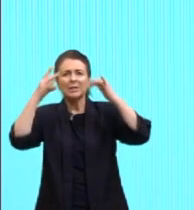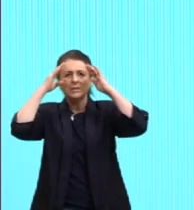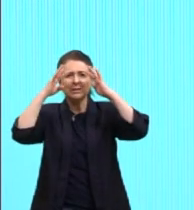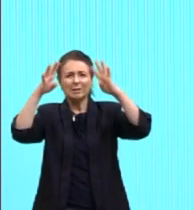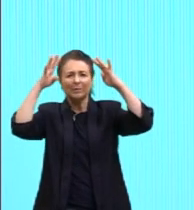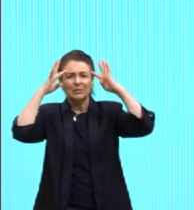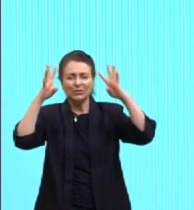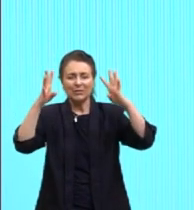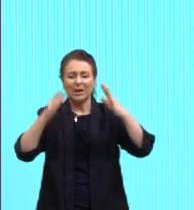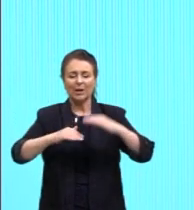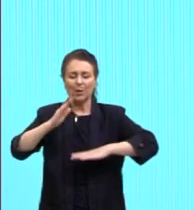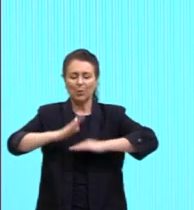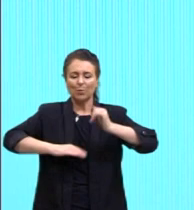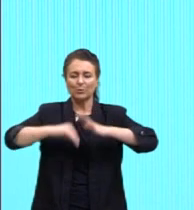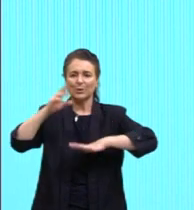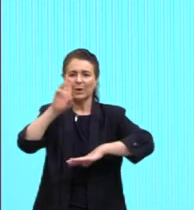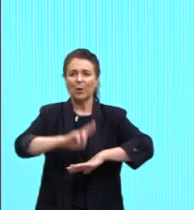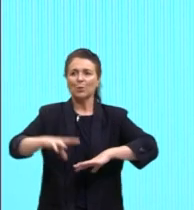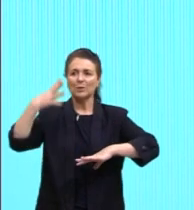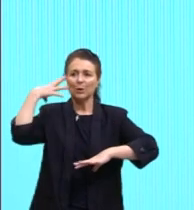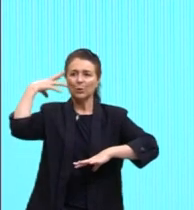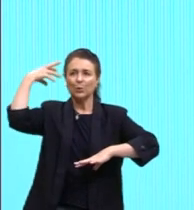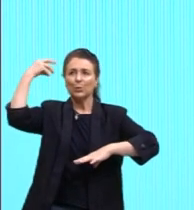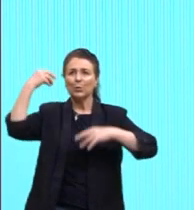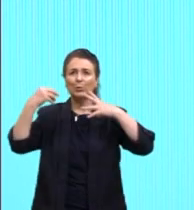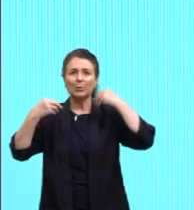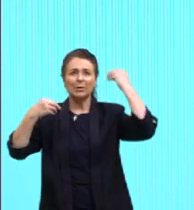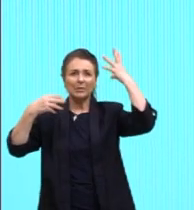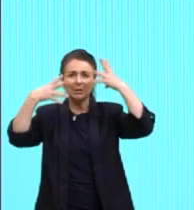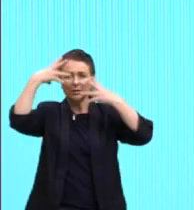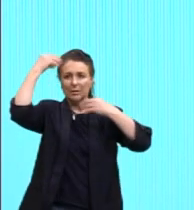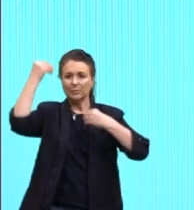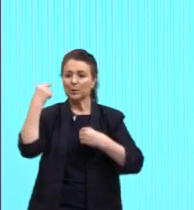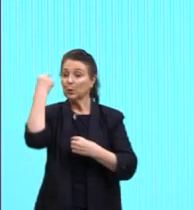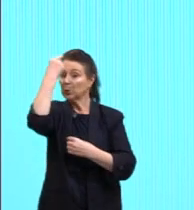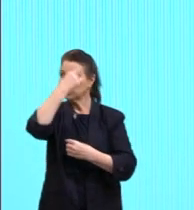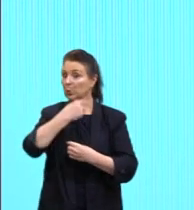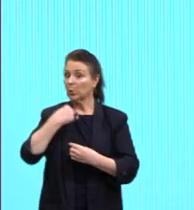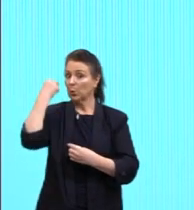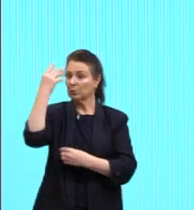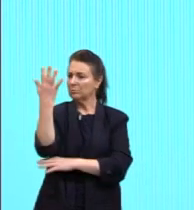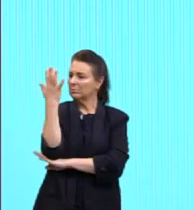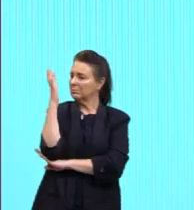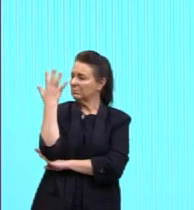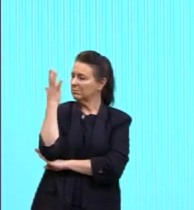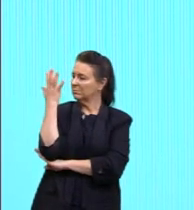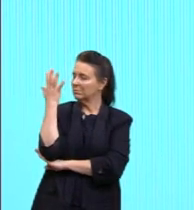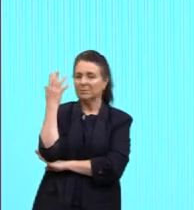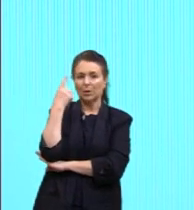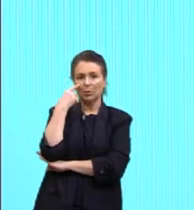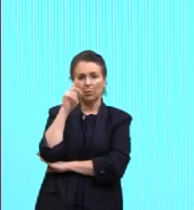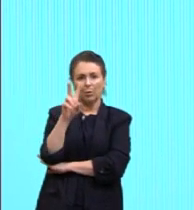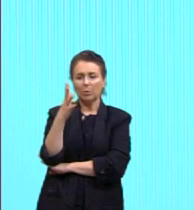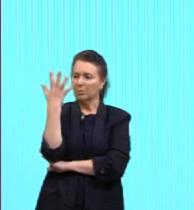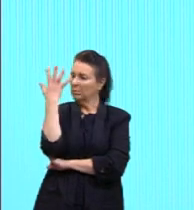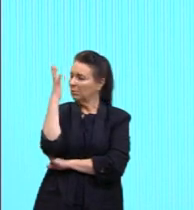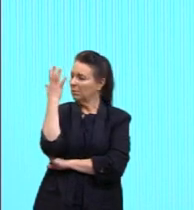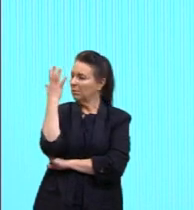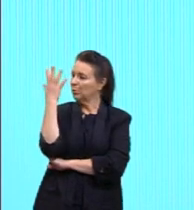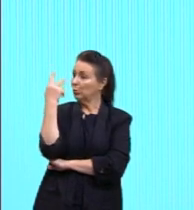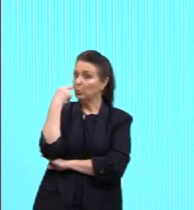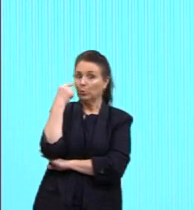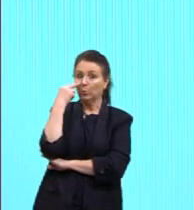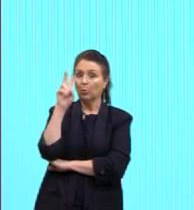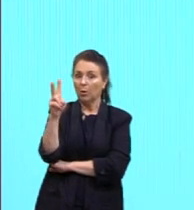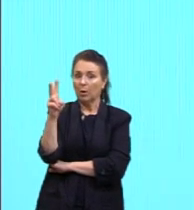plumas, e que possui no rosto um espelho, onde o espectador enxerga o seu rosto.